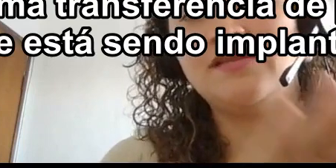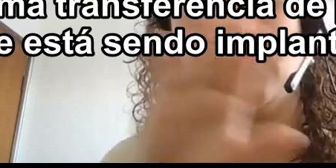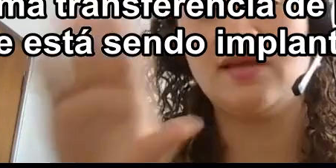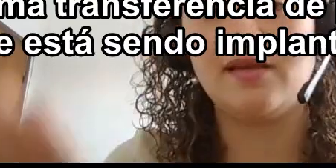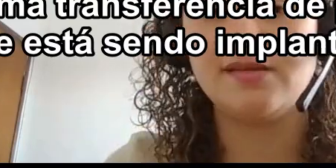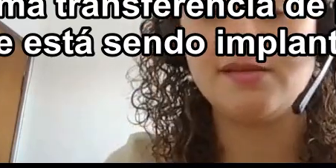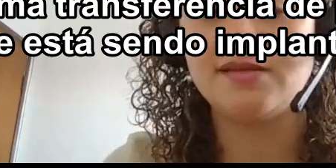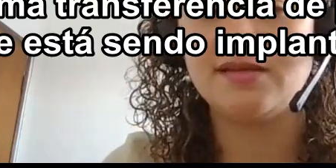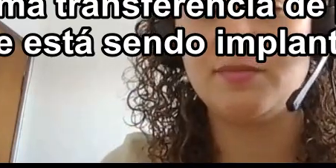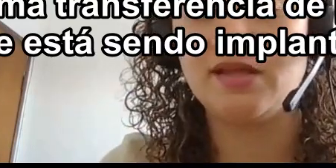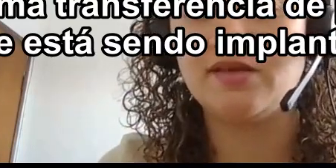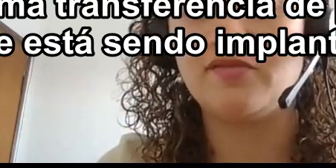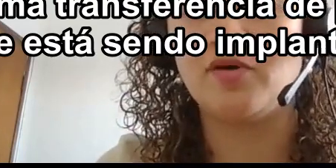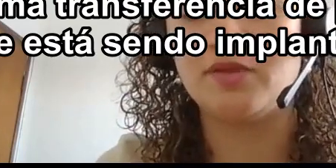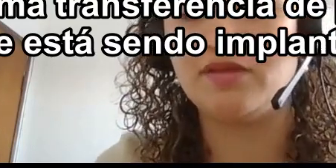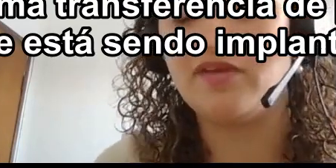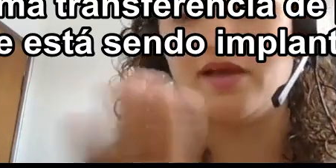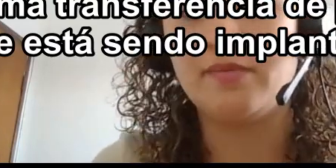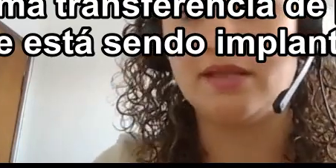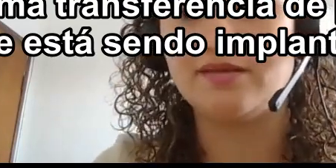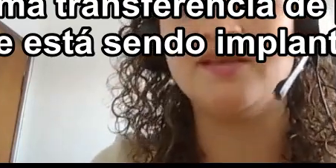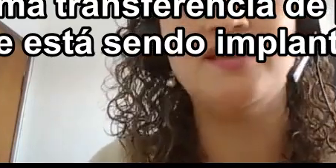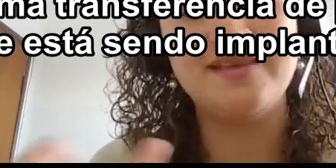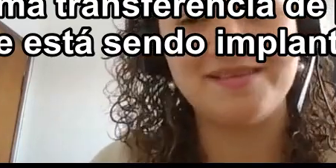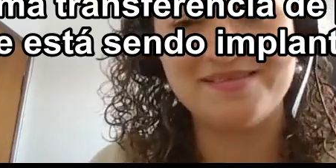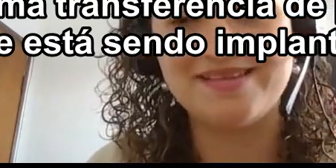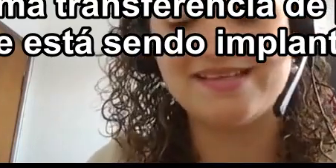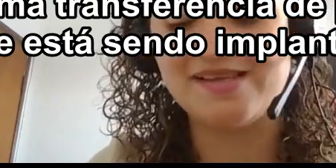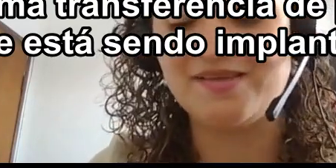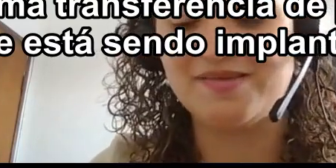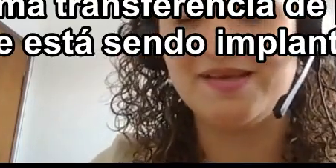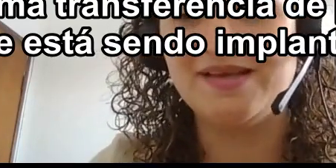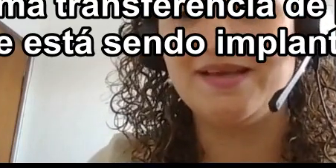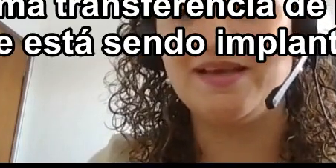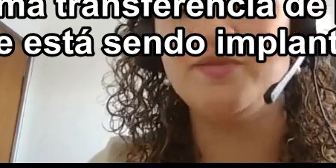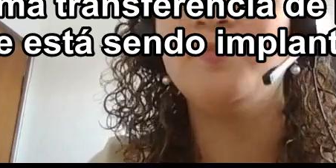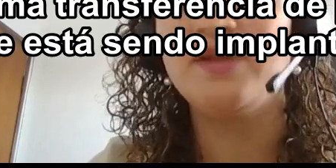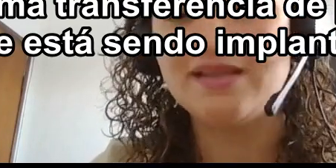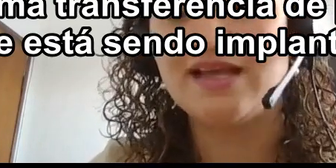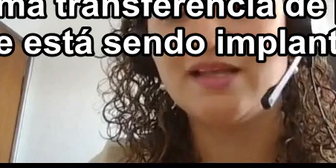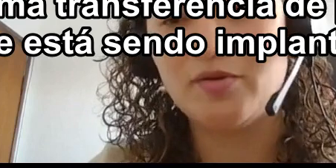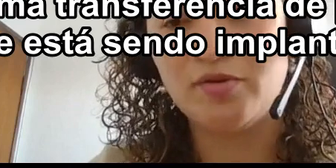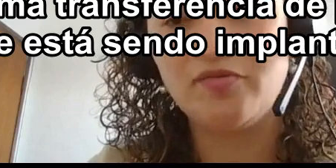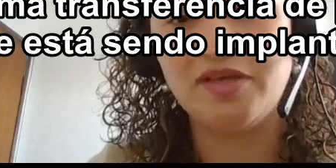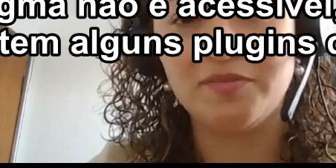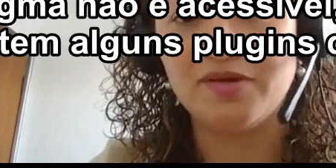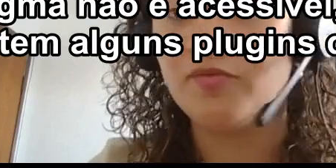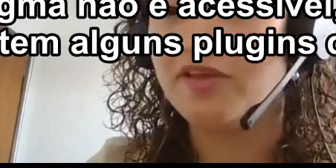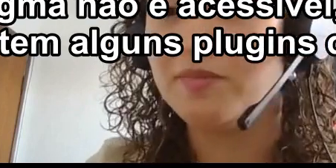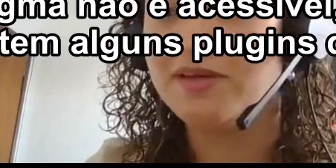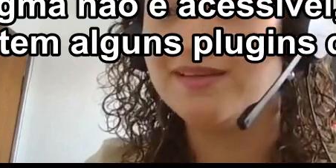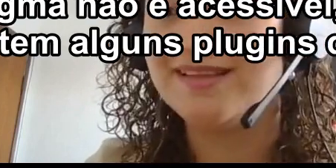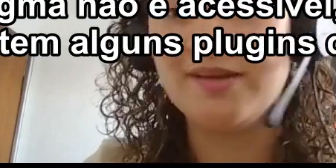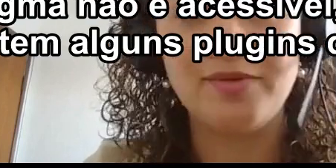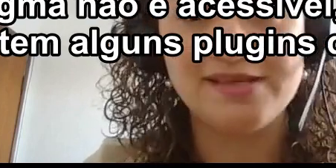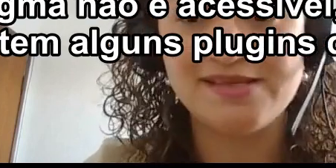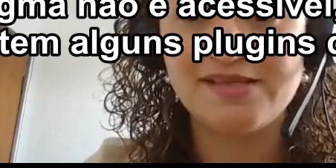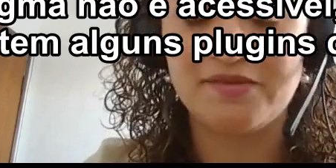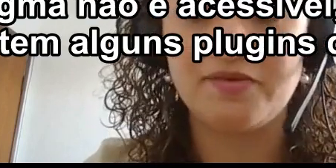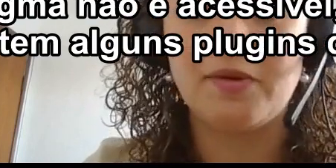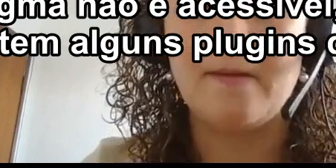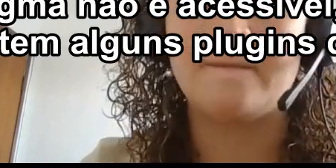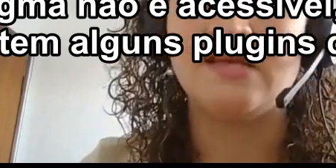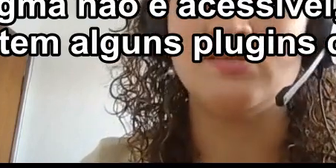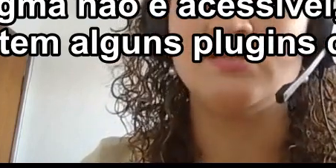uma transferência de plataforma, de ferramenta. E está sendo implantado agora o Figma. O Figma não é